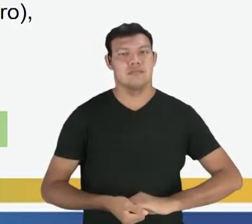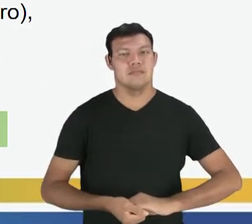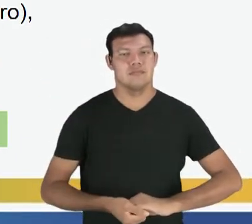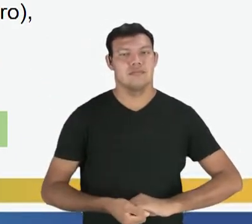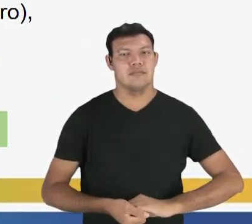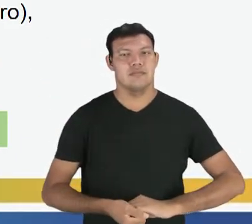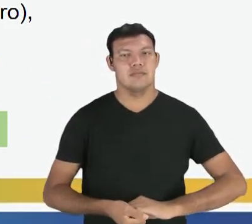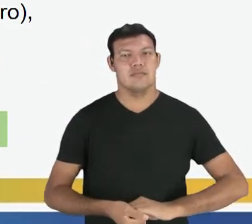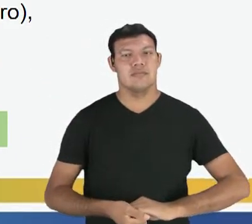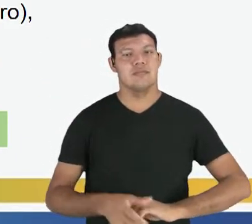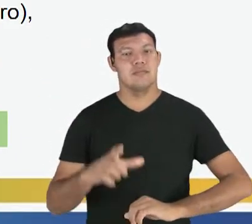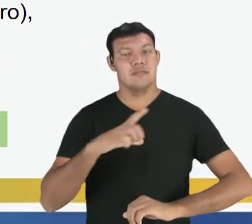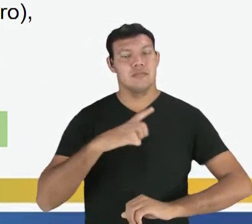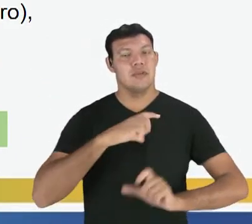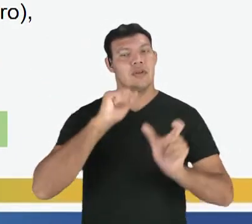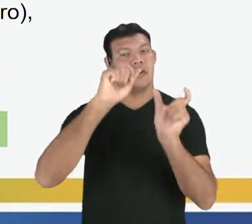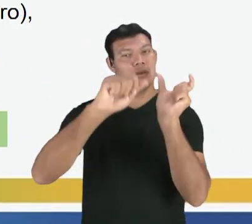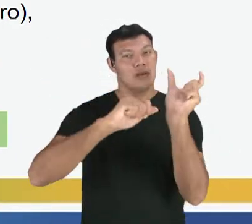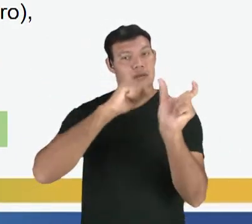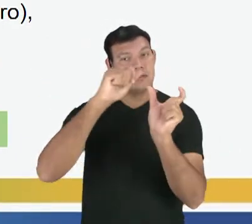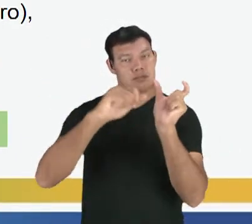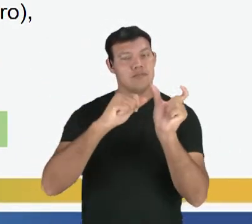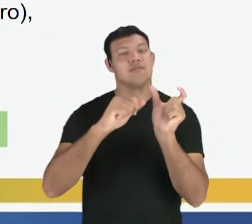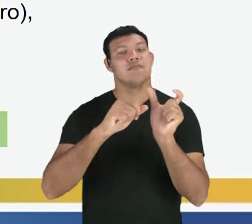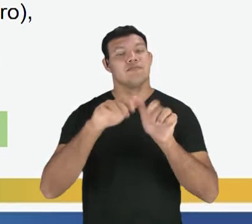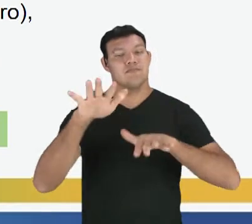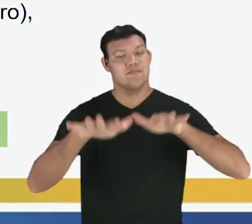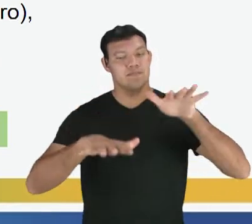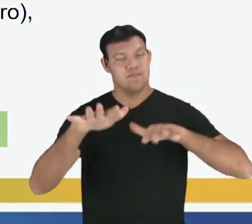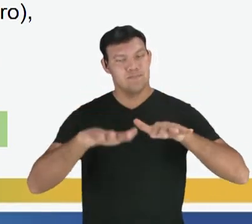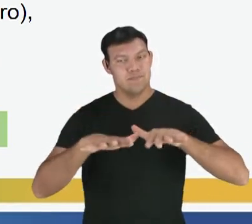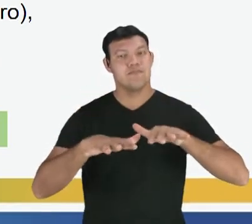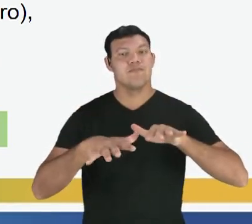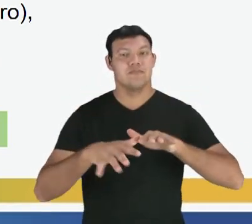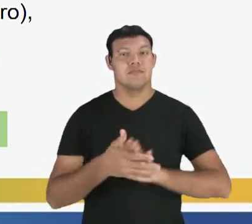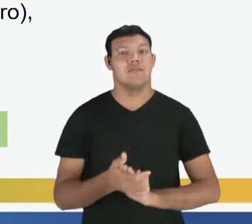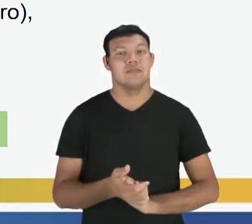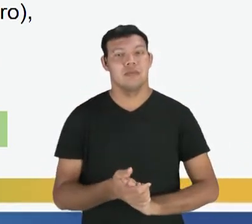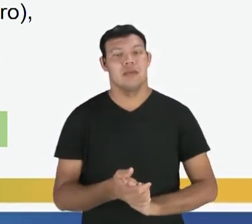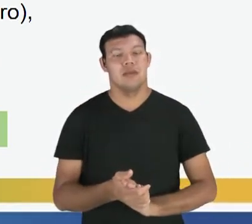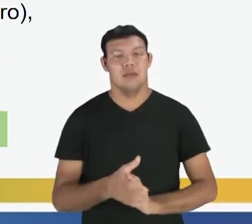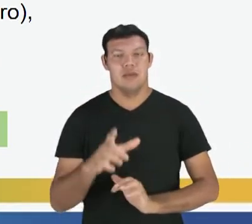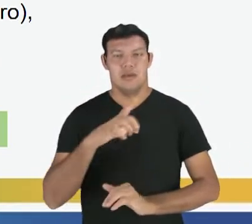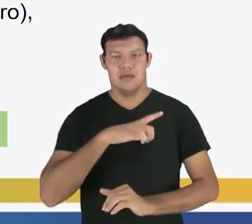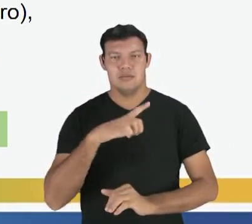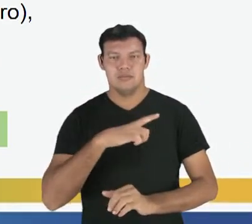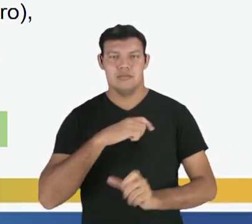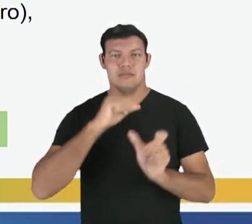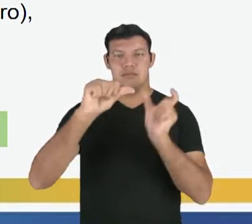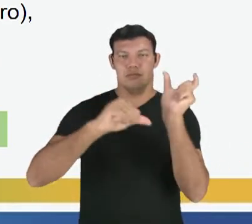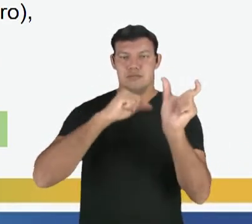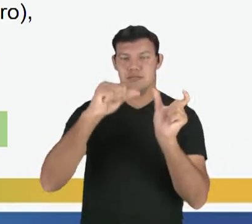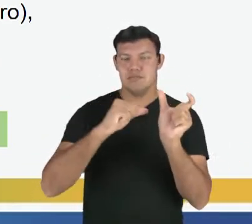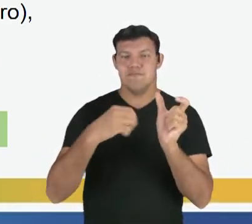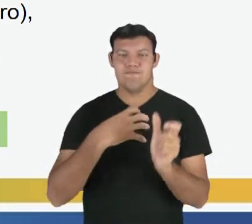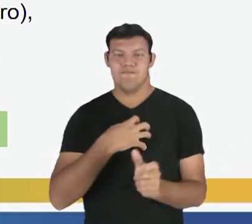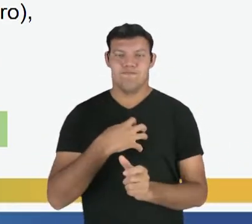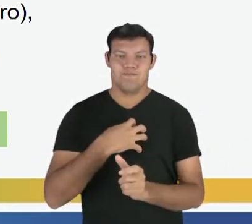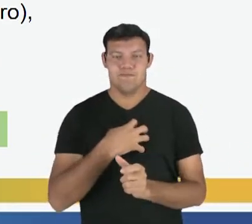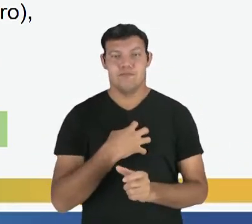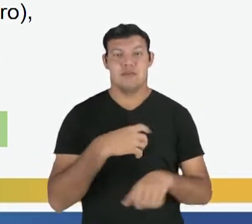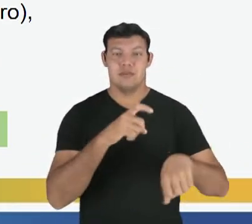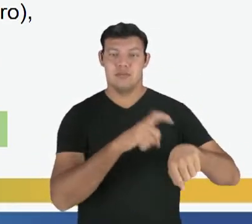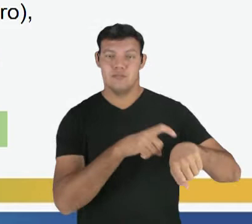Ele pode sofrer variações de acordo com suas flexões. O verbo possui as flexões de modo, de